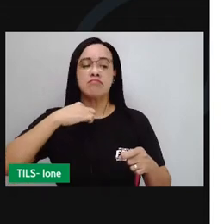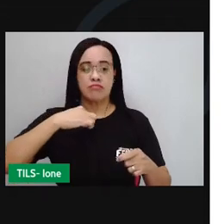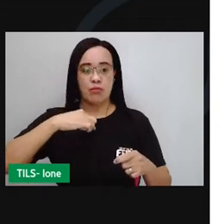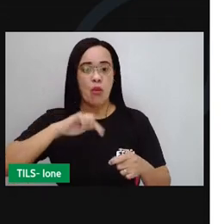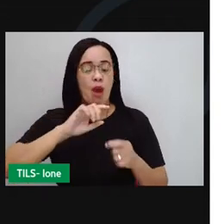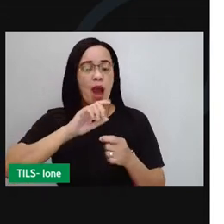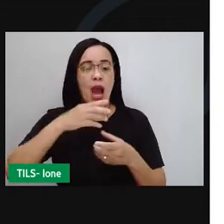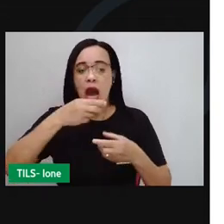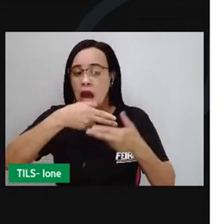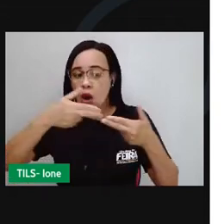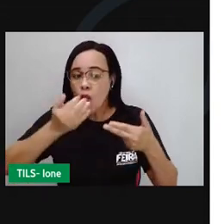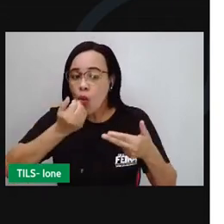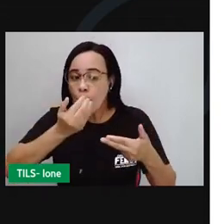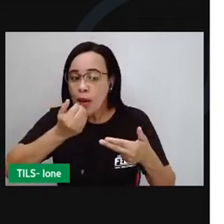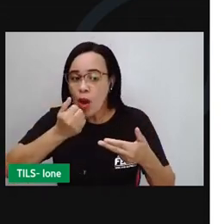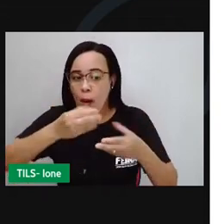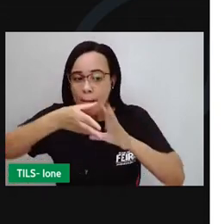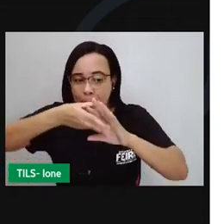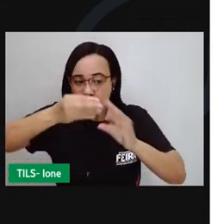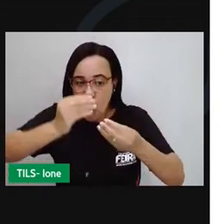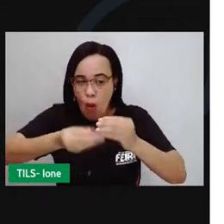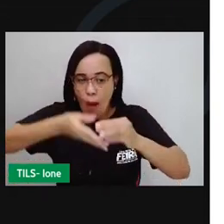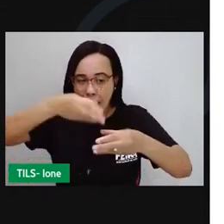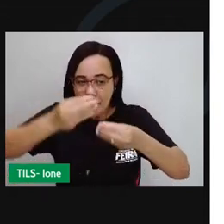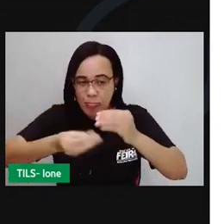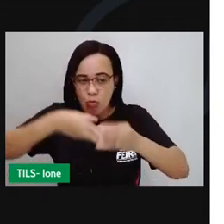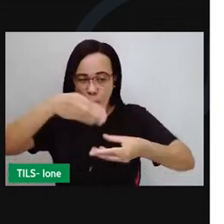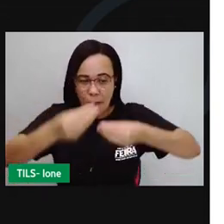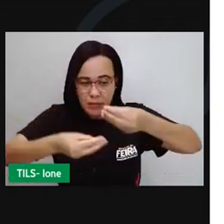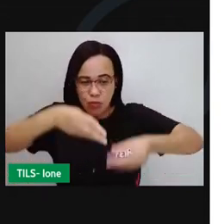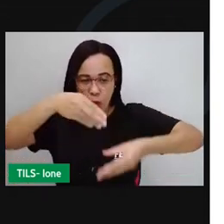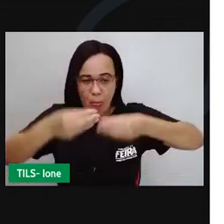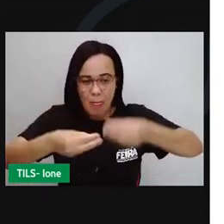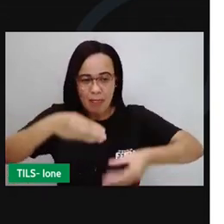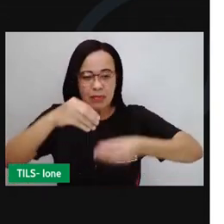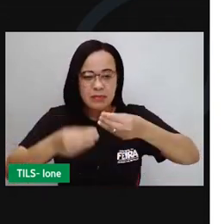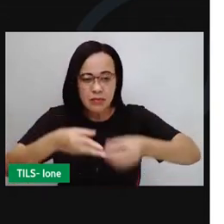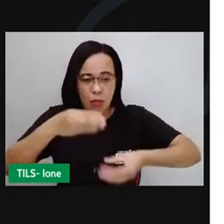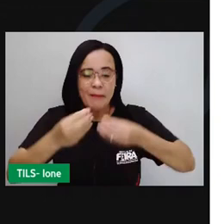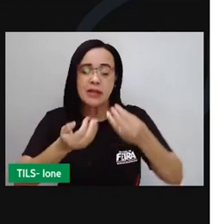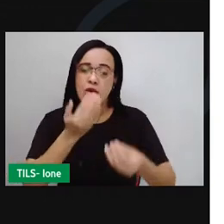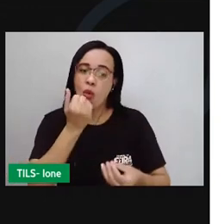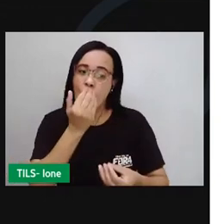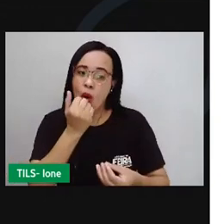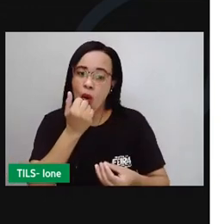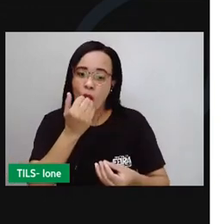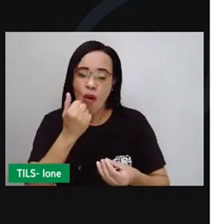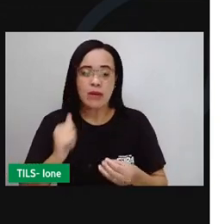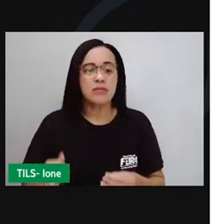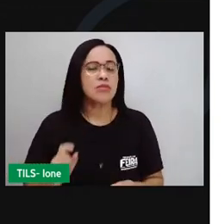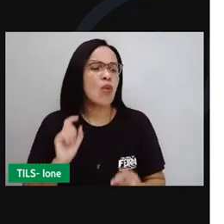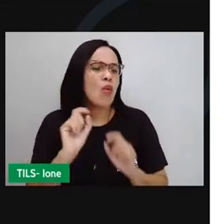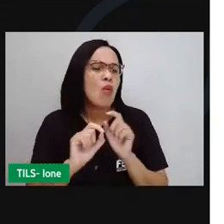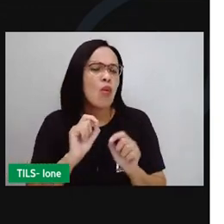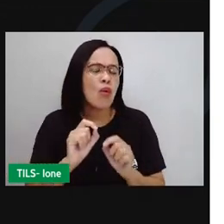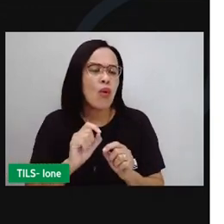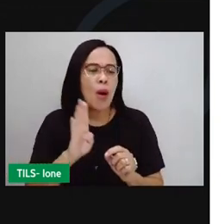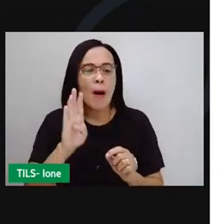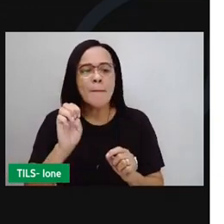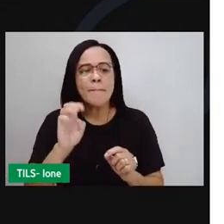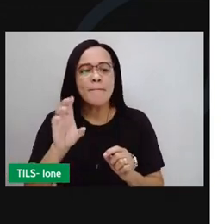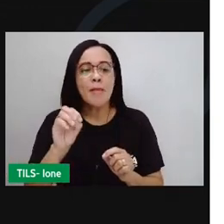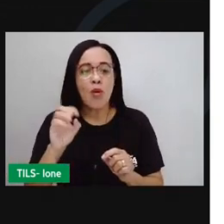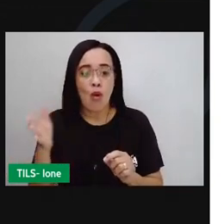que foi mastigada e amolecida pela saliva passa a ser uma massa de alimento. Esta massa chamamos de bolo alimentar.